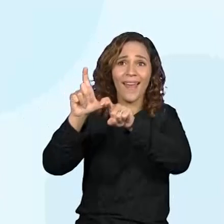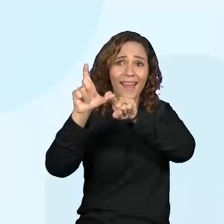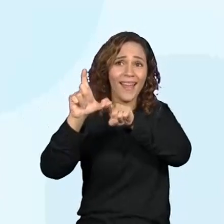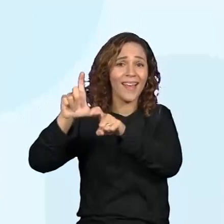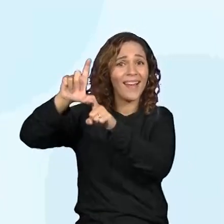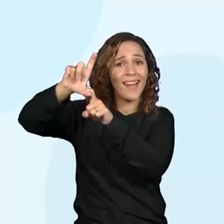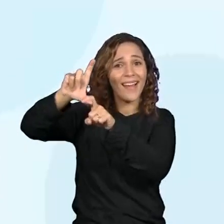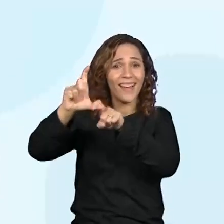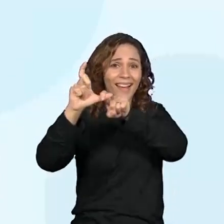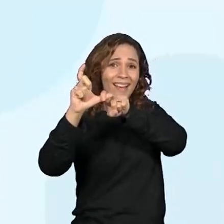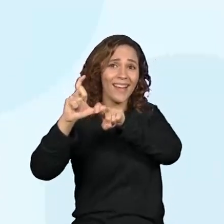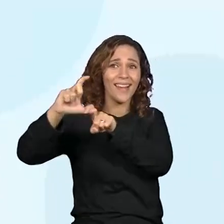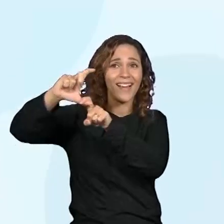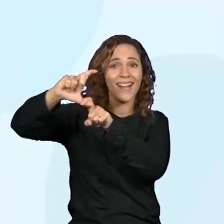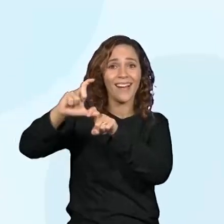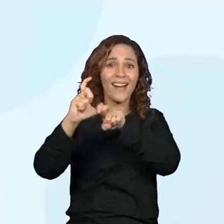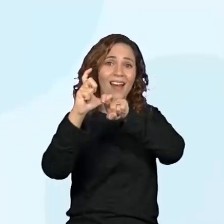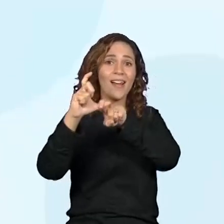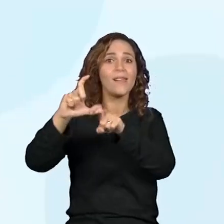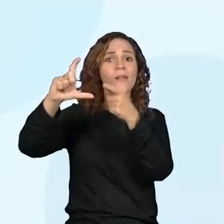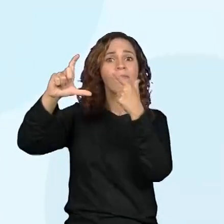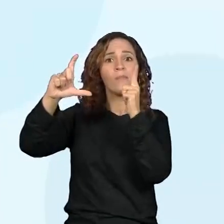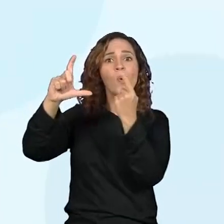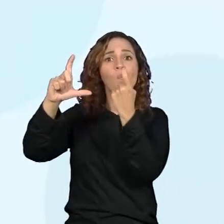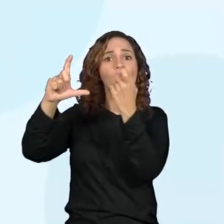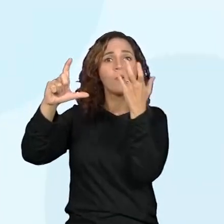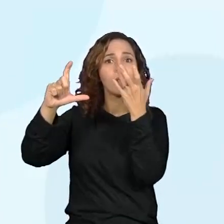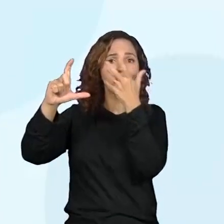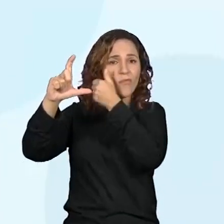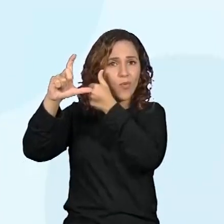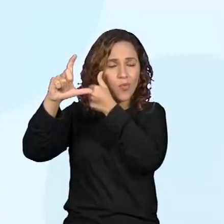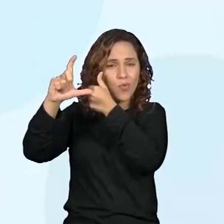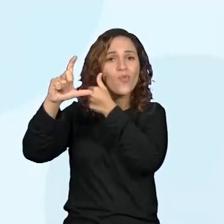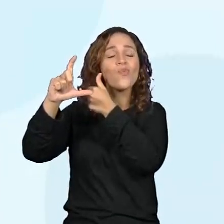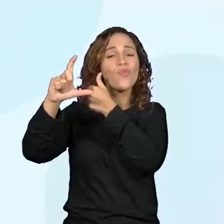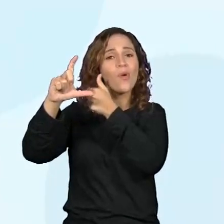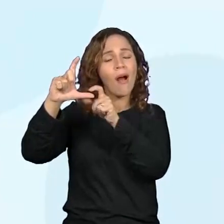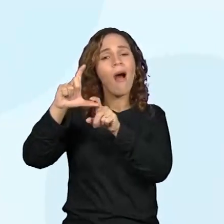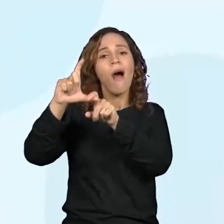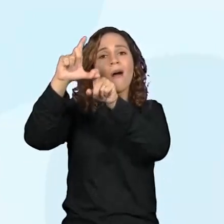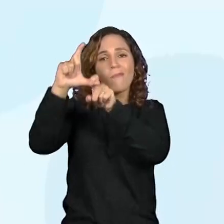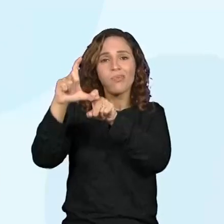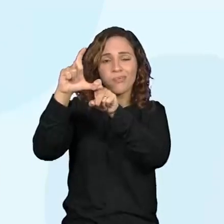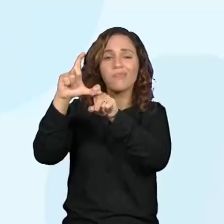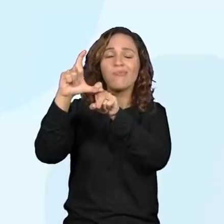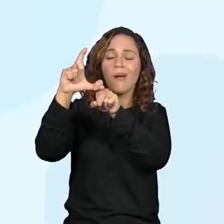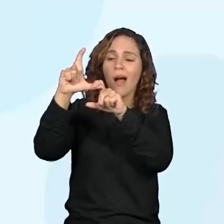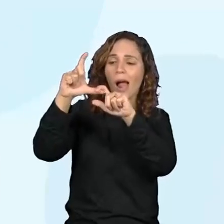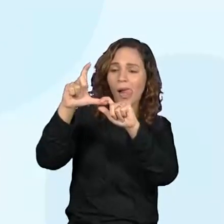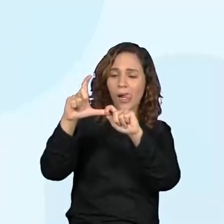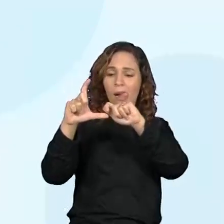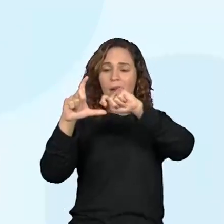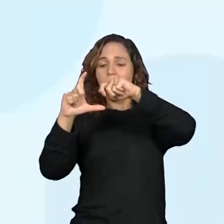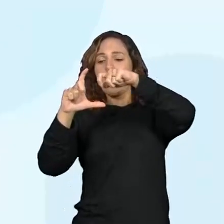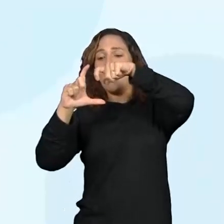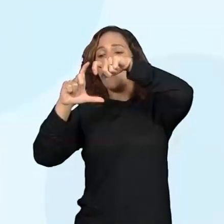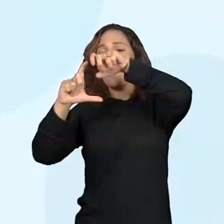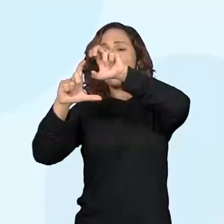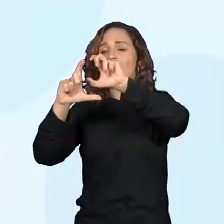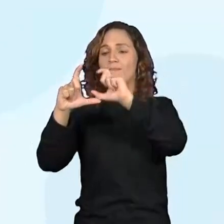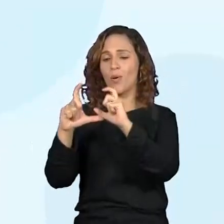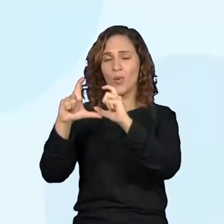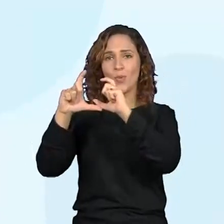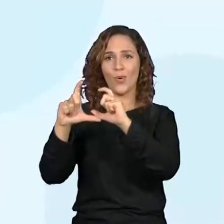beiradinha da lua, que lhe deu a mão e ele subiu. Olha só.